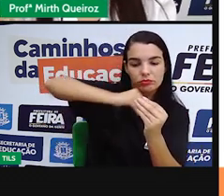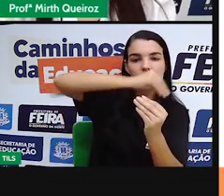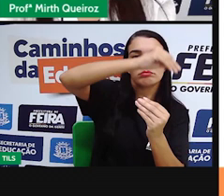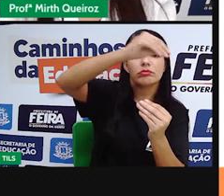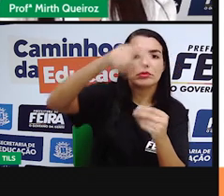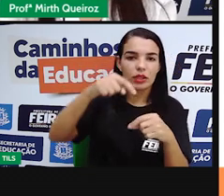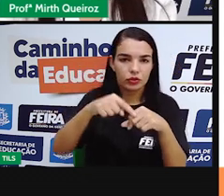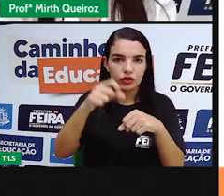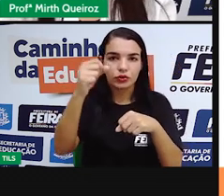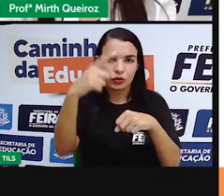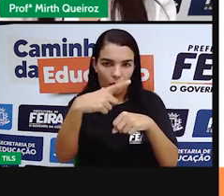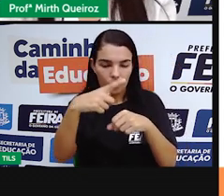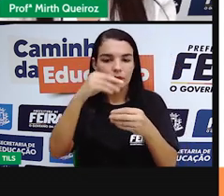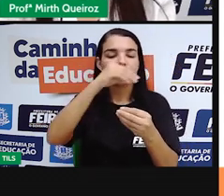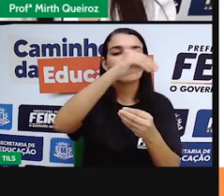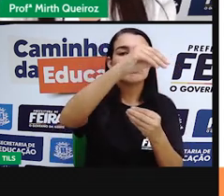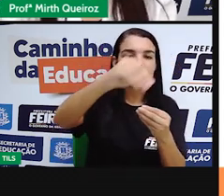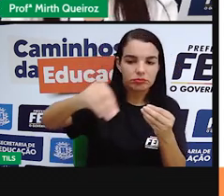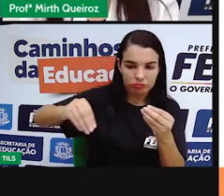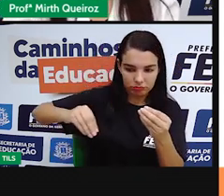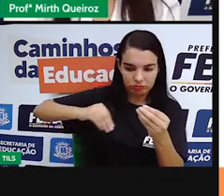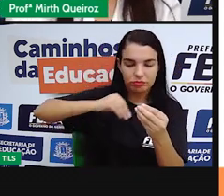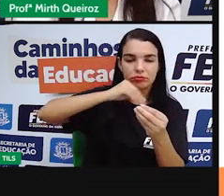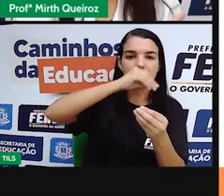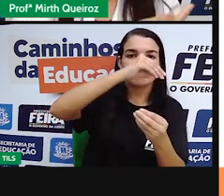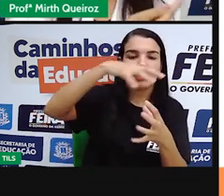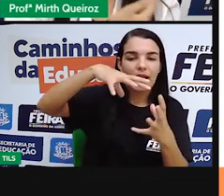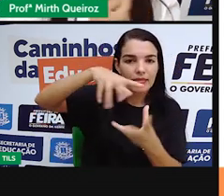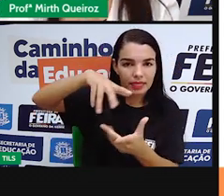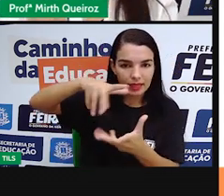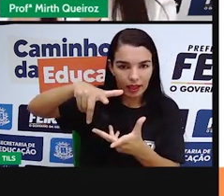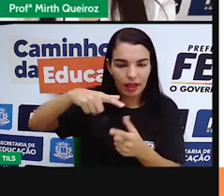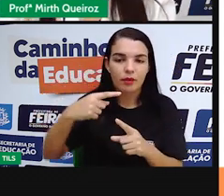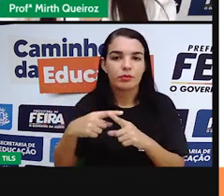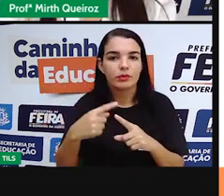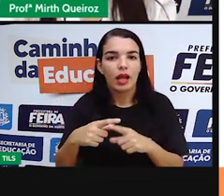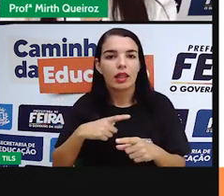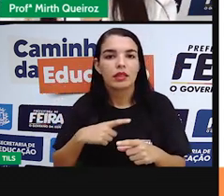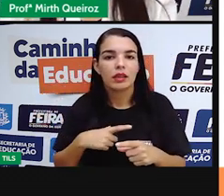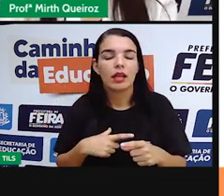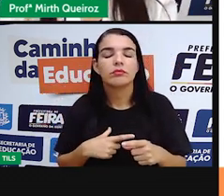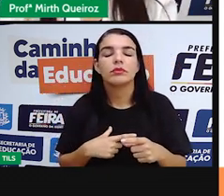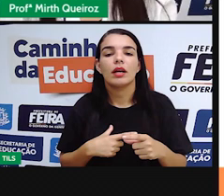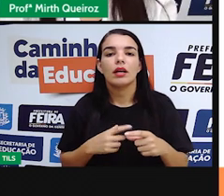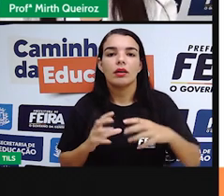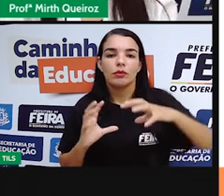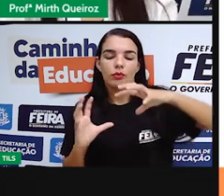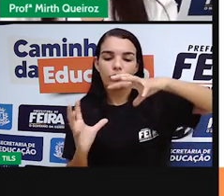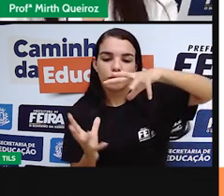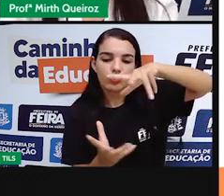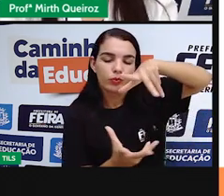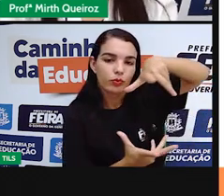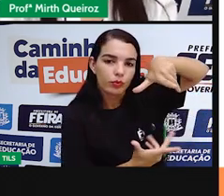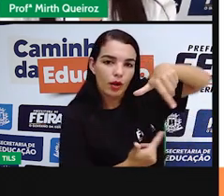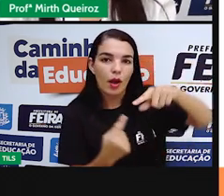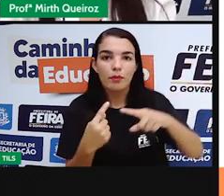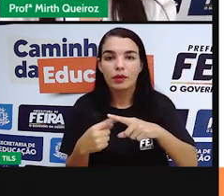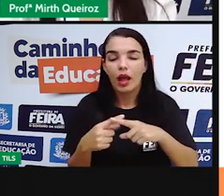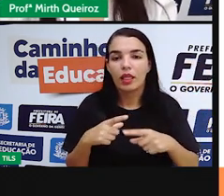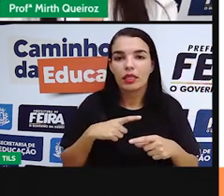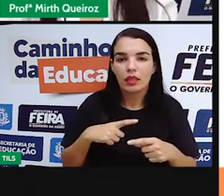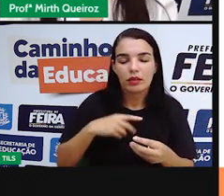faz em torno do Sol, que é esse giro, né, que faz em torno do Sol em formato